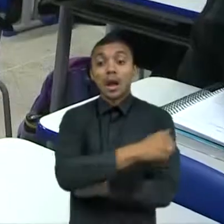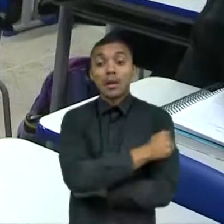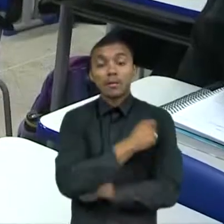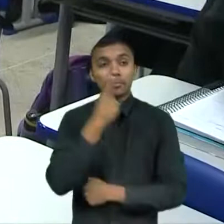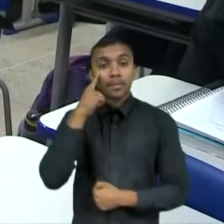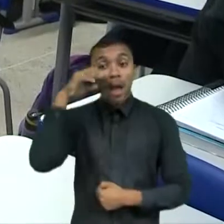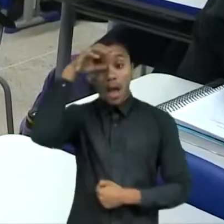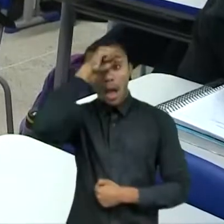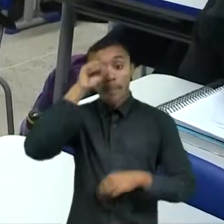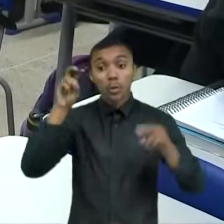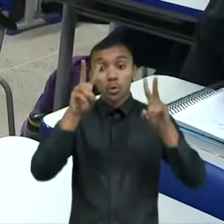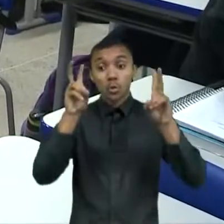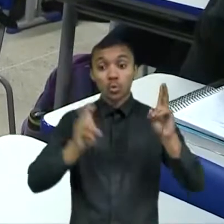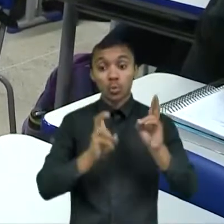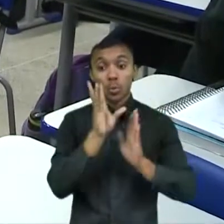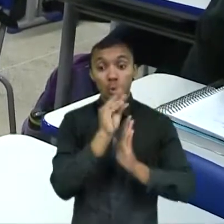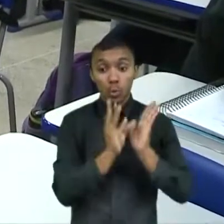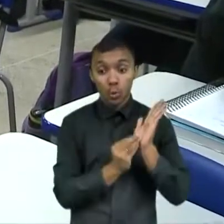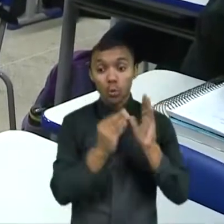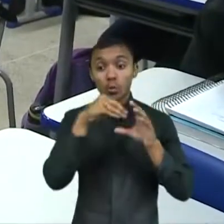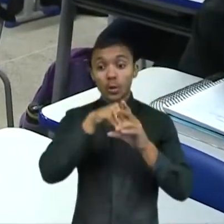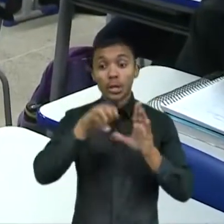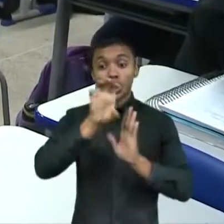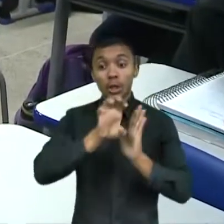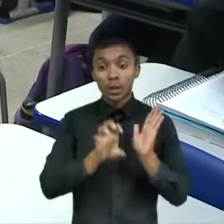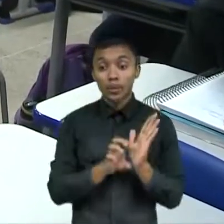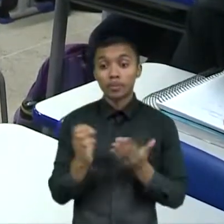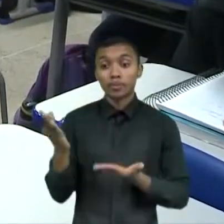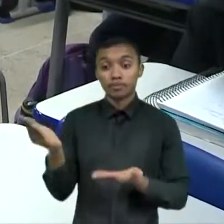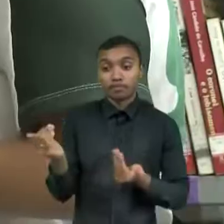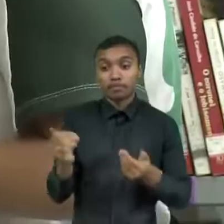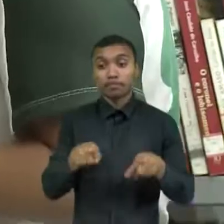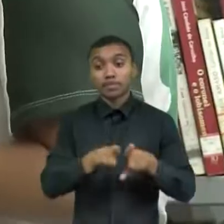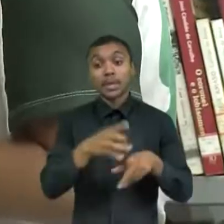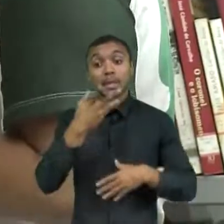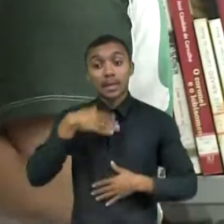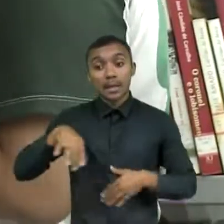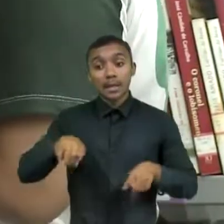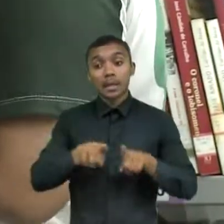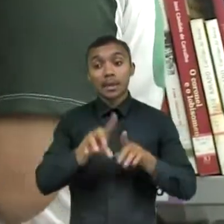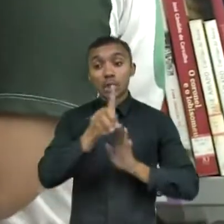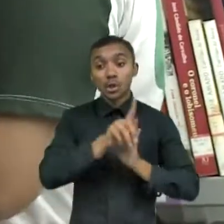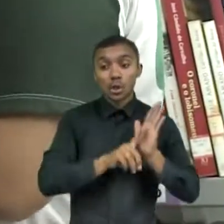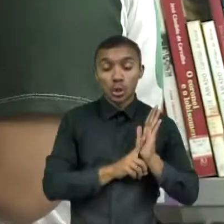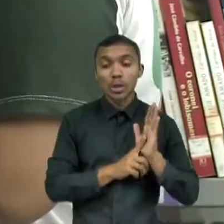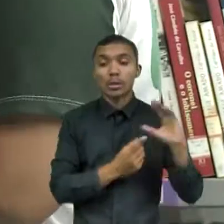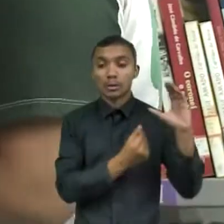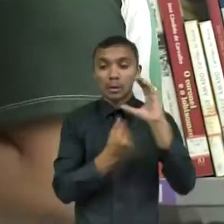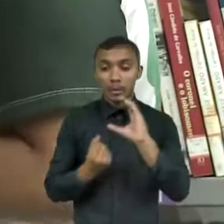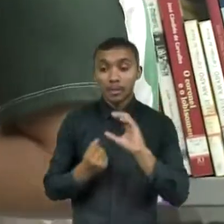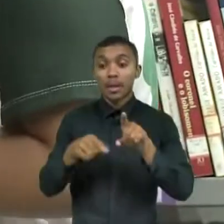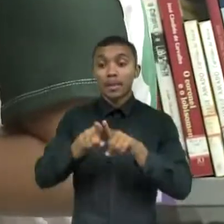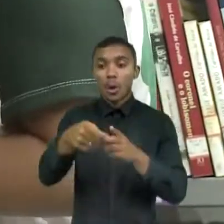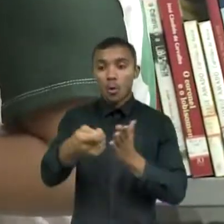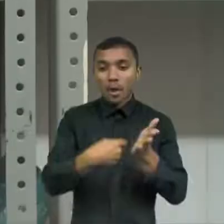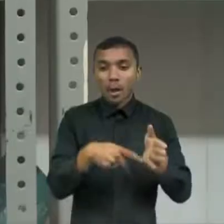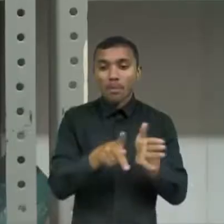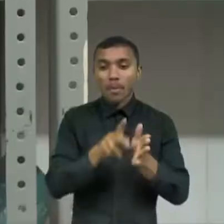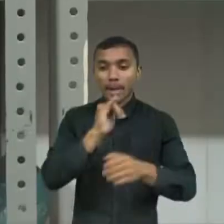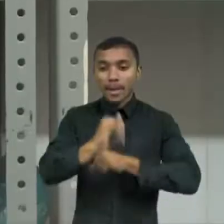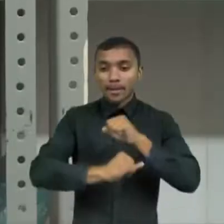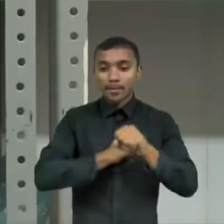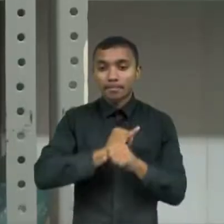presentes no Estatuto da Criança, Direito do Consumidor, tratados internacionais, entre outros.